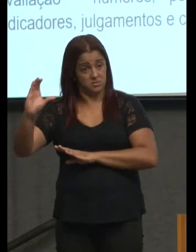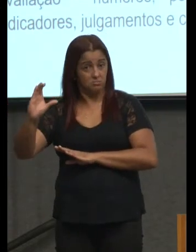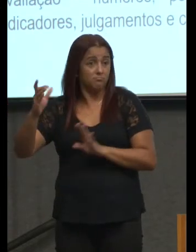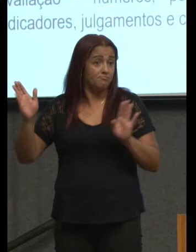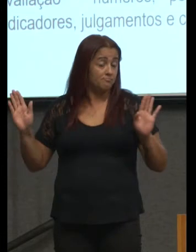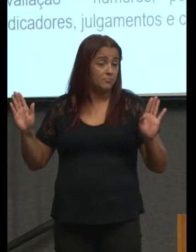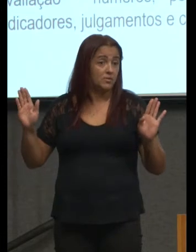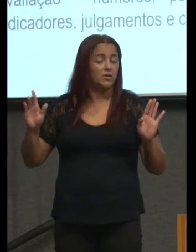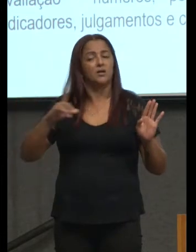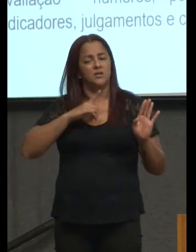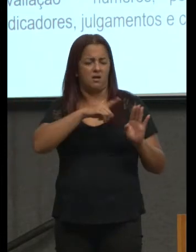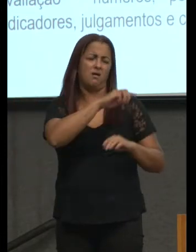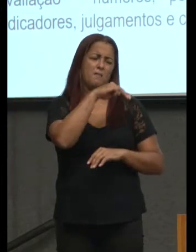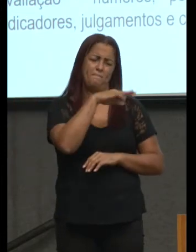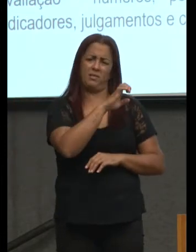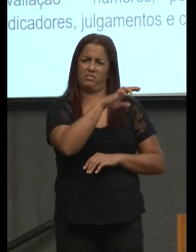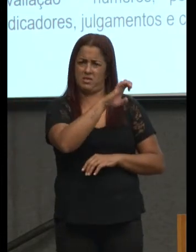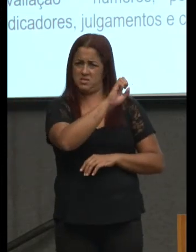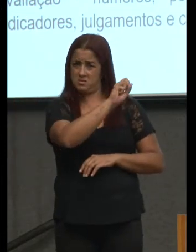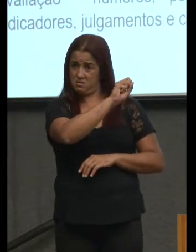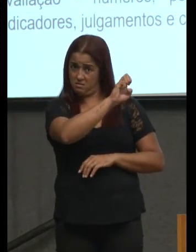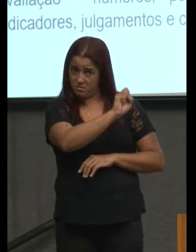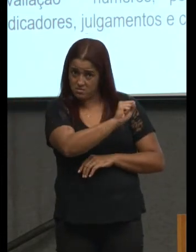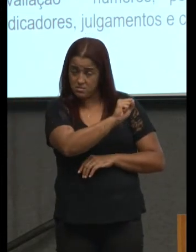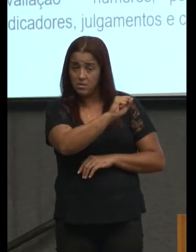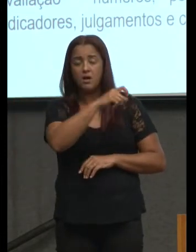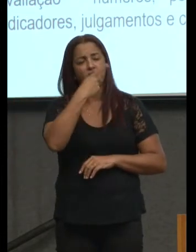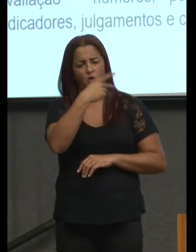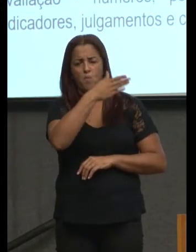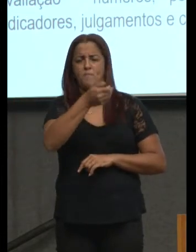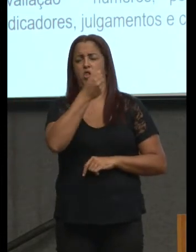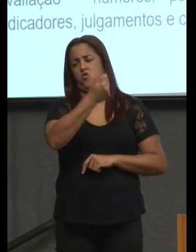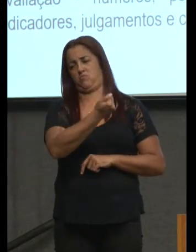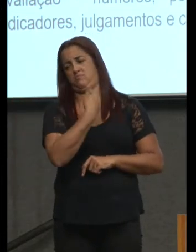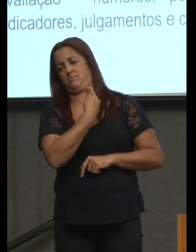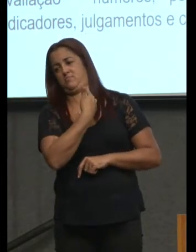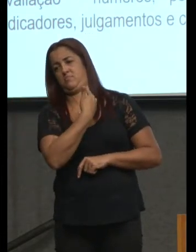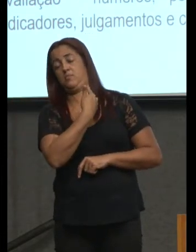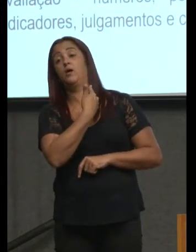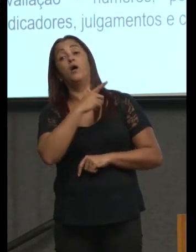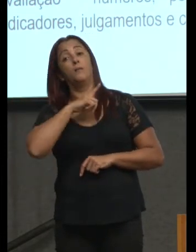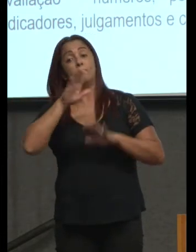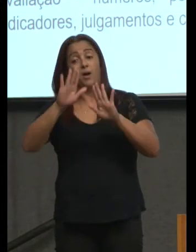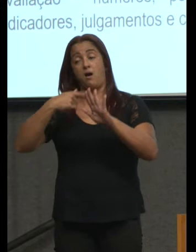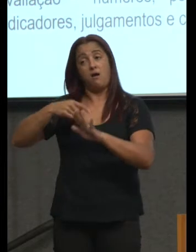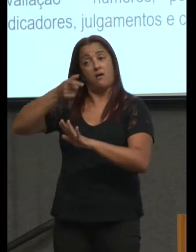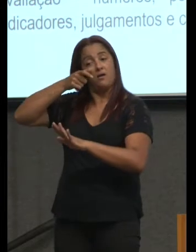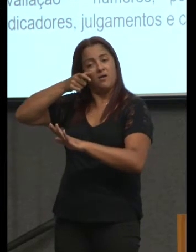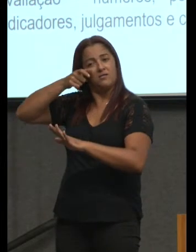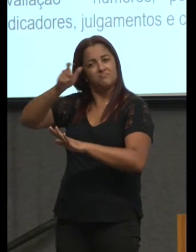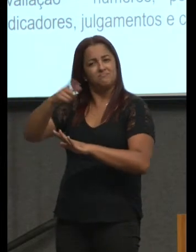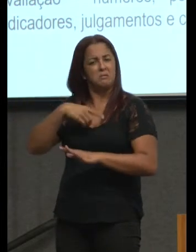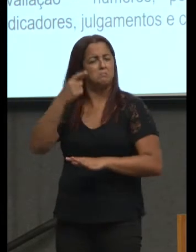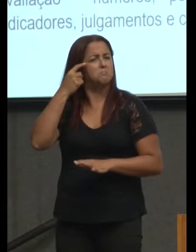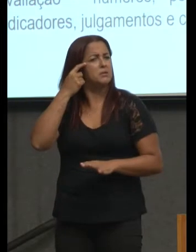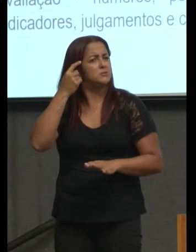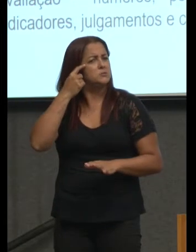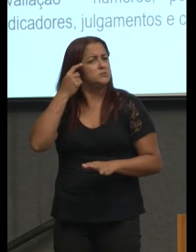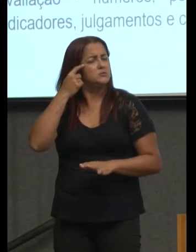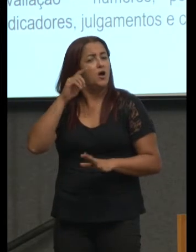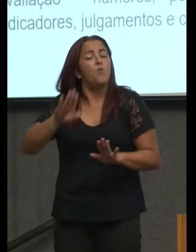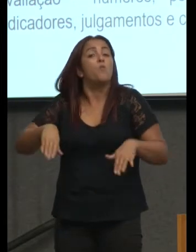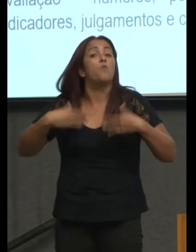saberia dizer então não é o caso mas eu acho interessante a gente pensar né gente quais